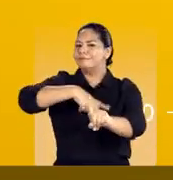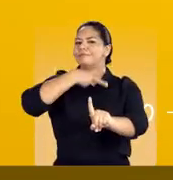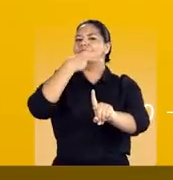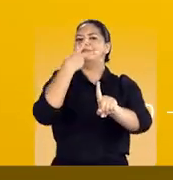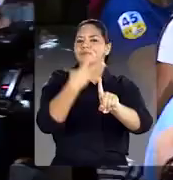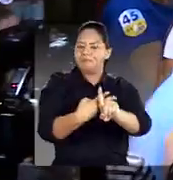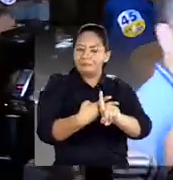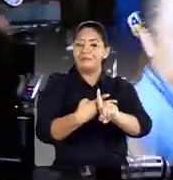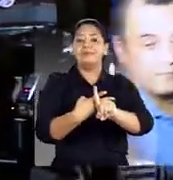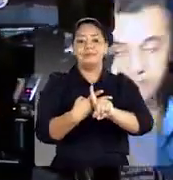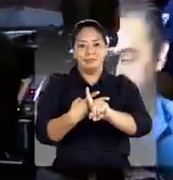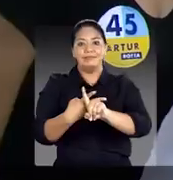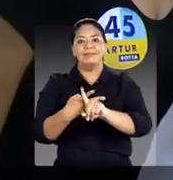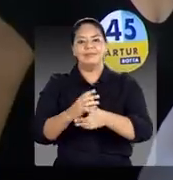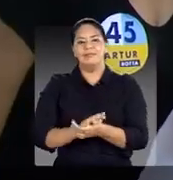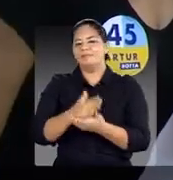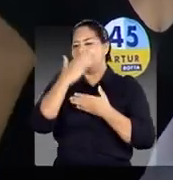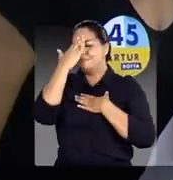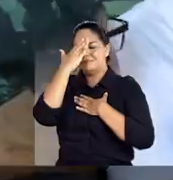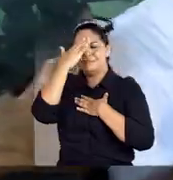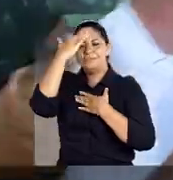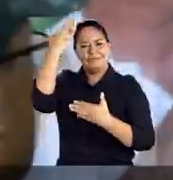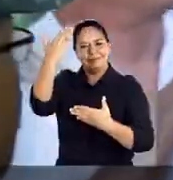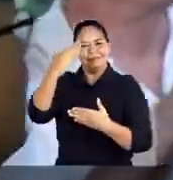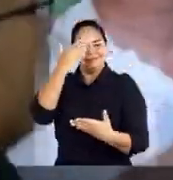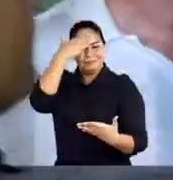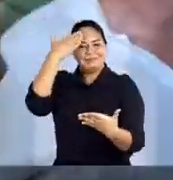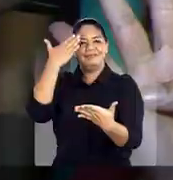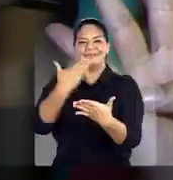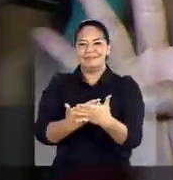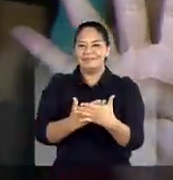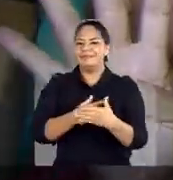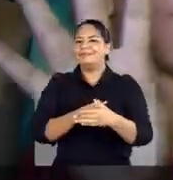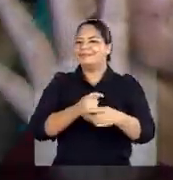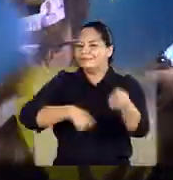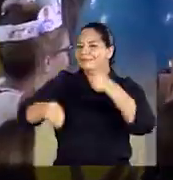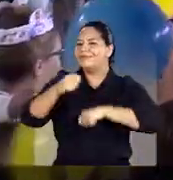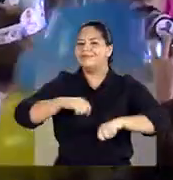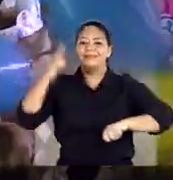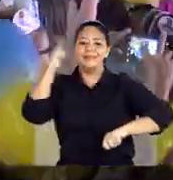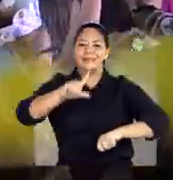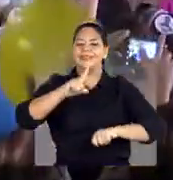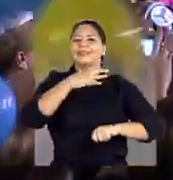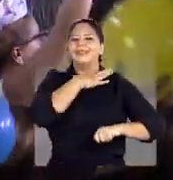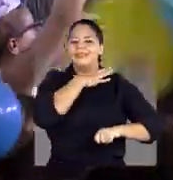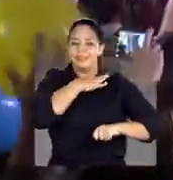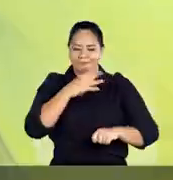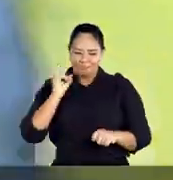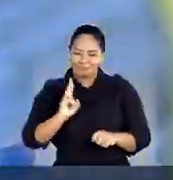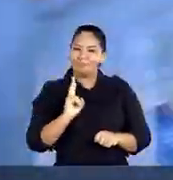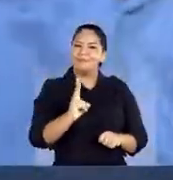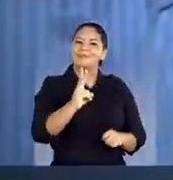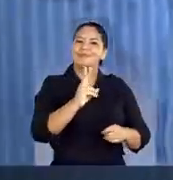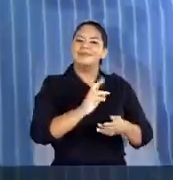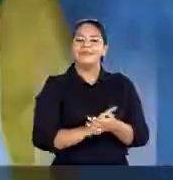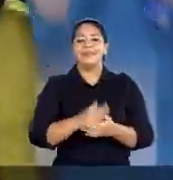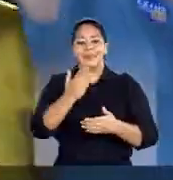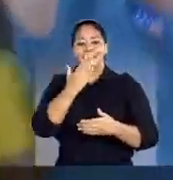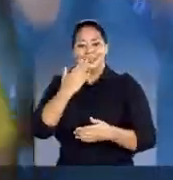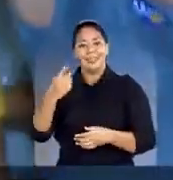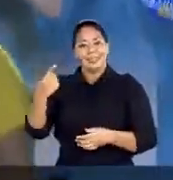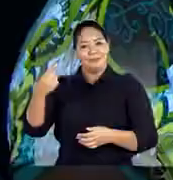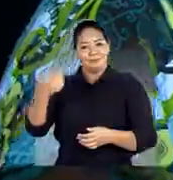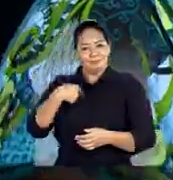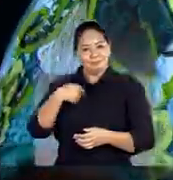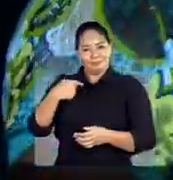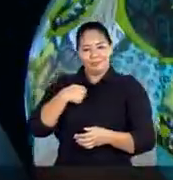dobro do segundo colocado Muito obrigado por acreditar que a gestão Que venceu a crise merece continuar Arthur e